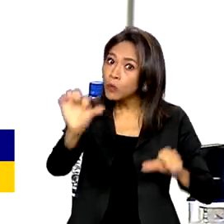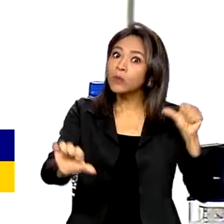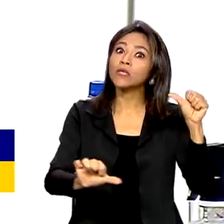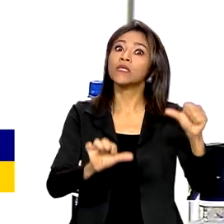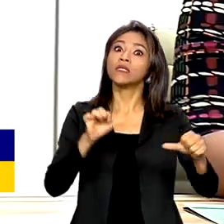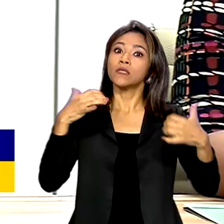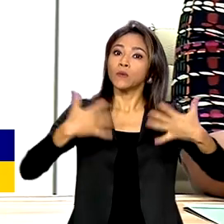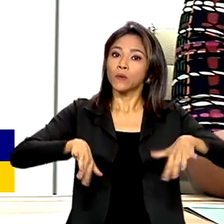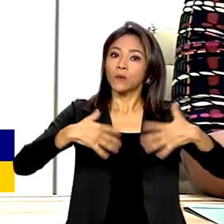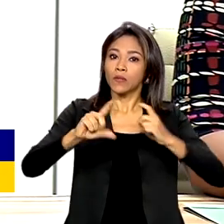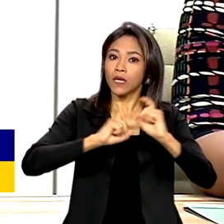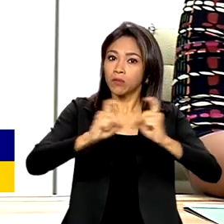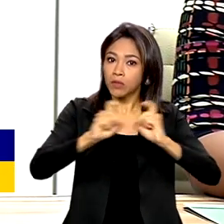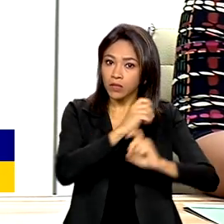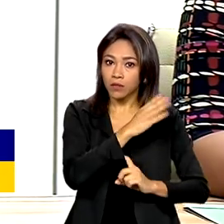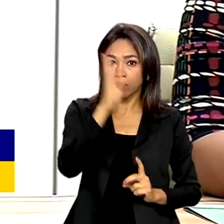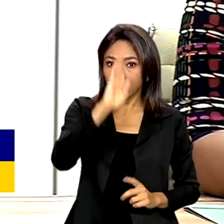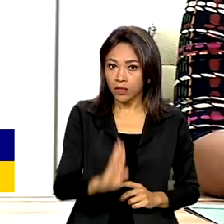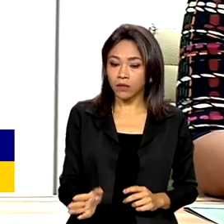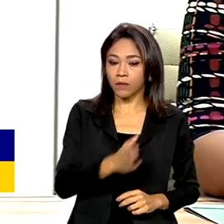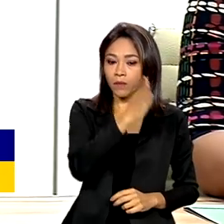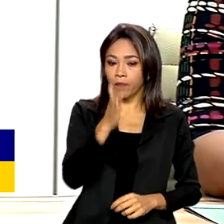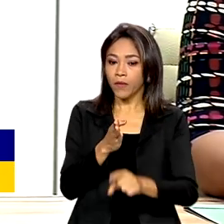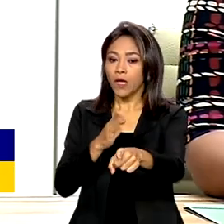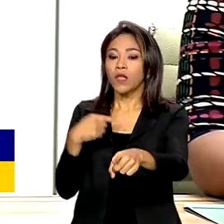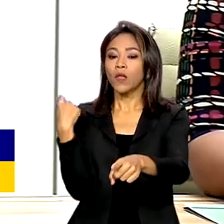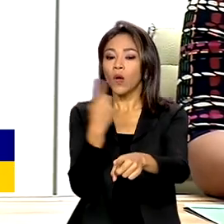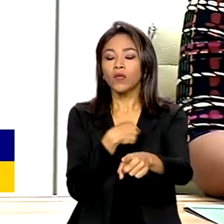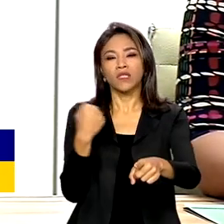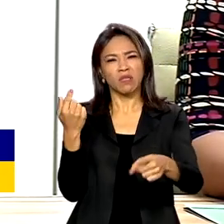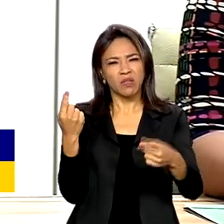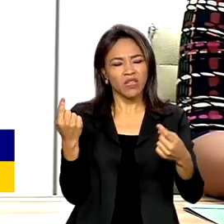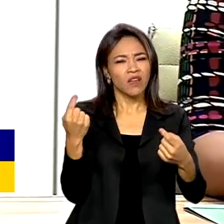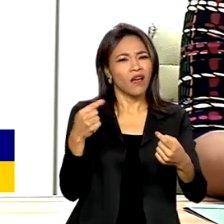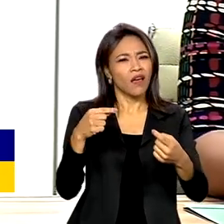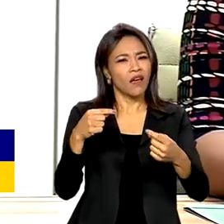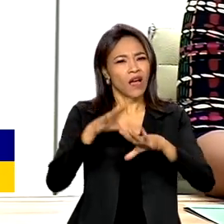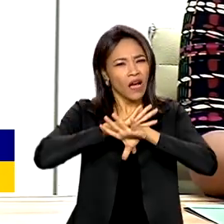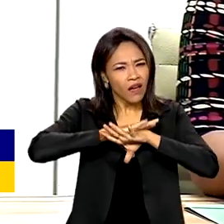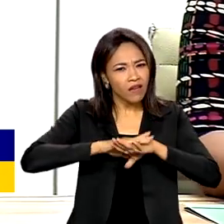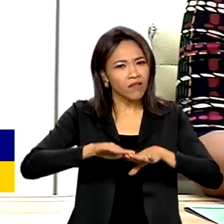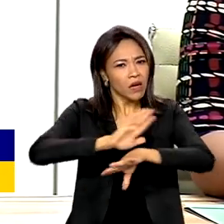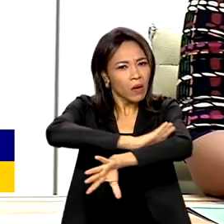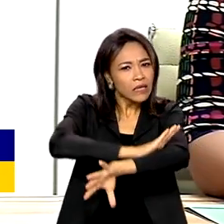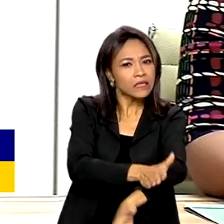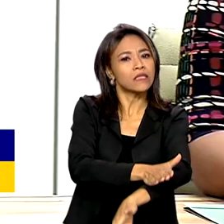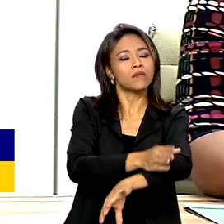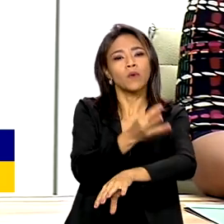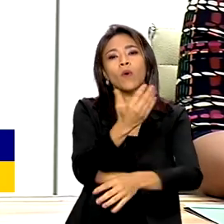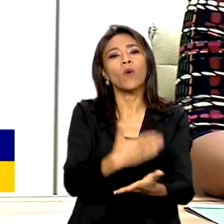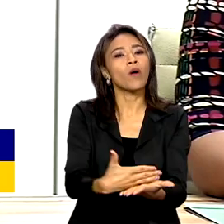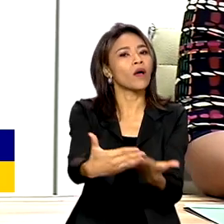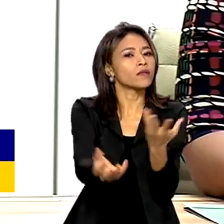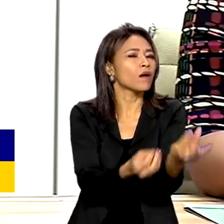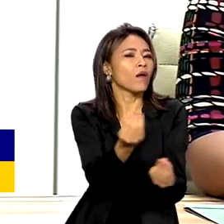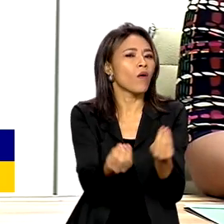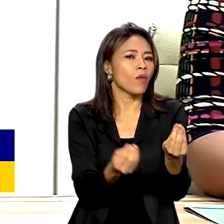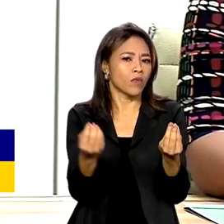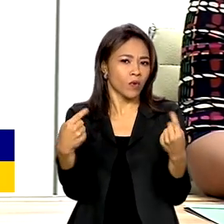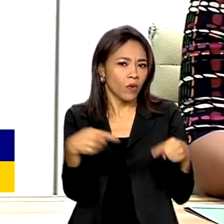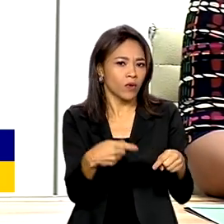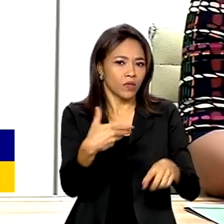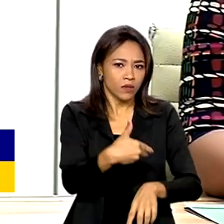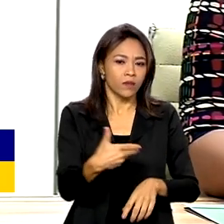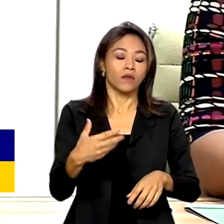pública brasileira. A nossa possibilidade de superar o racismo passe necessariamente pela construção de